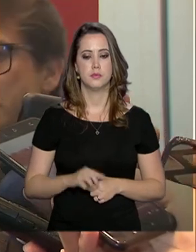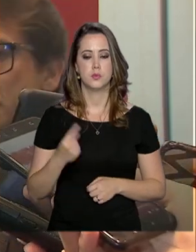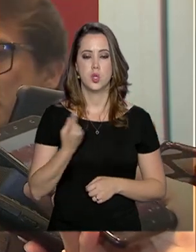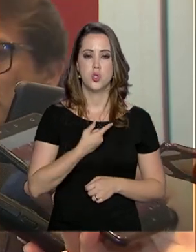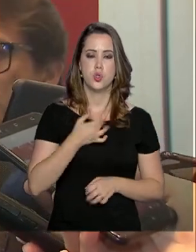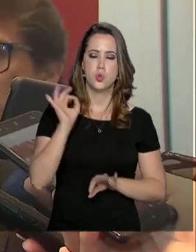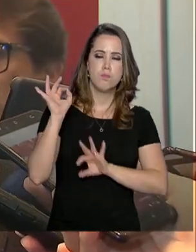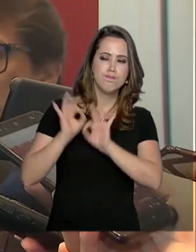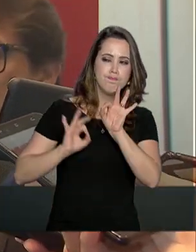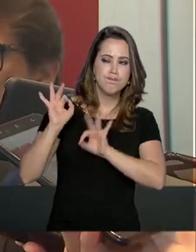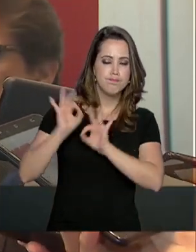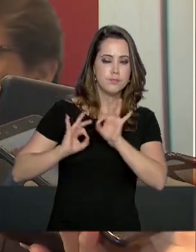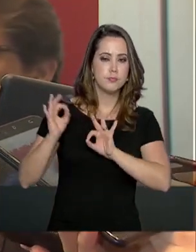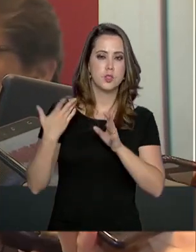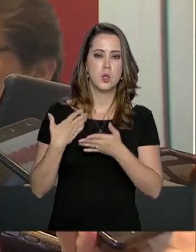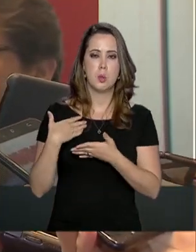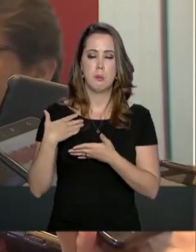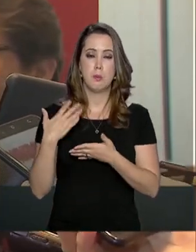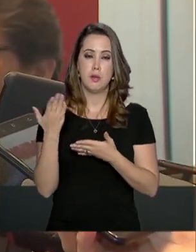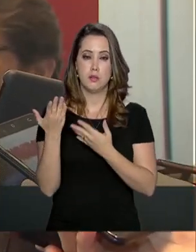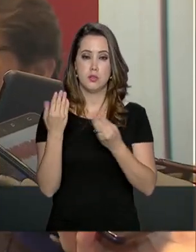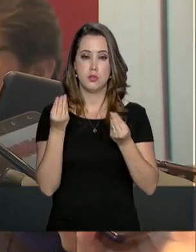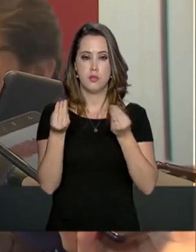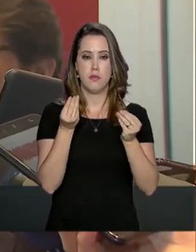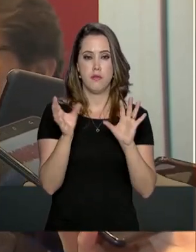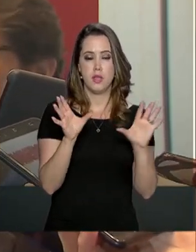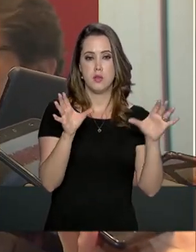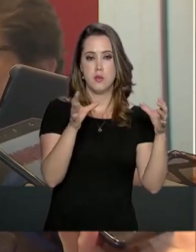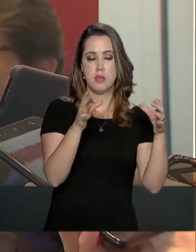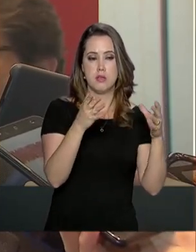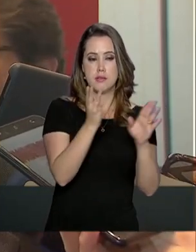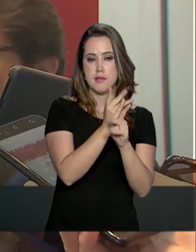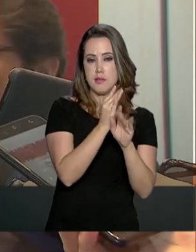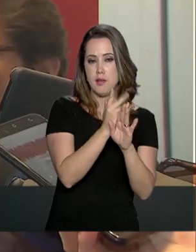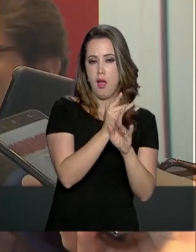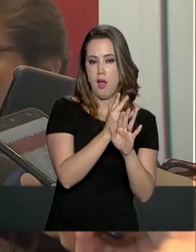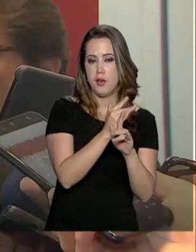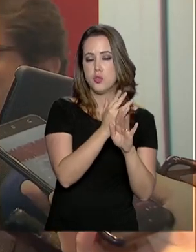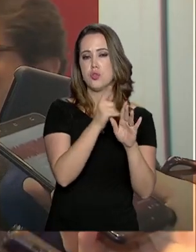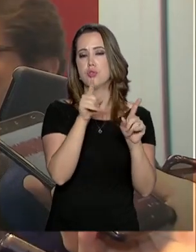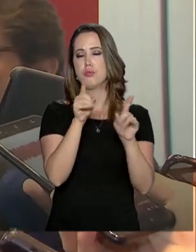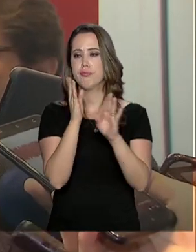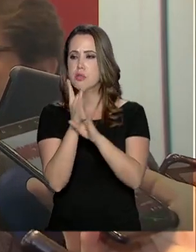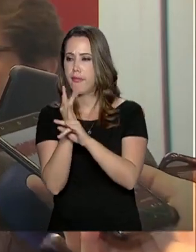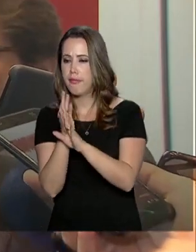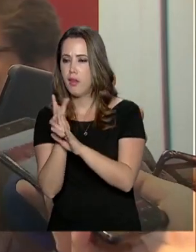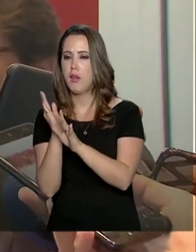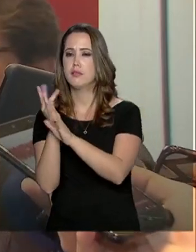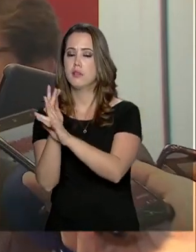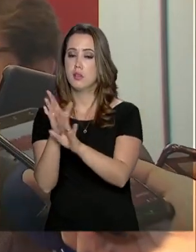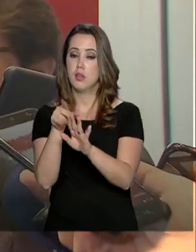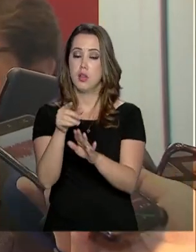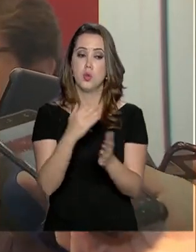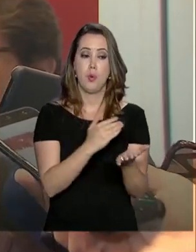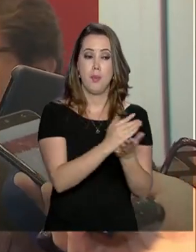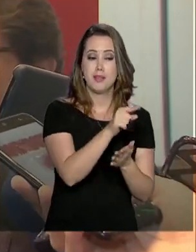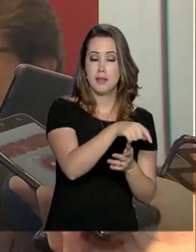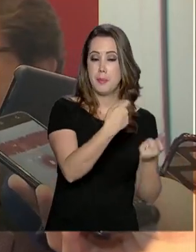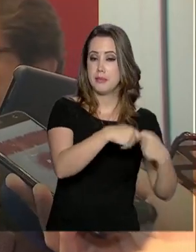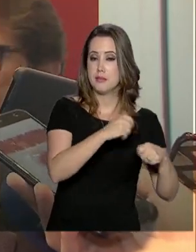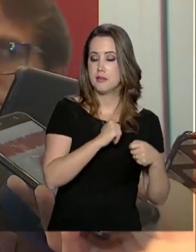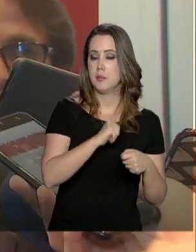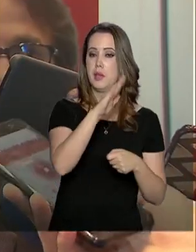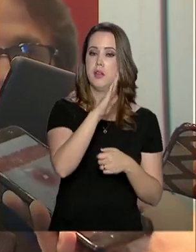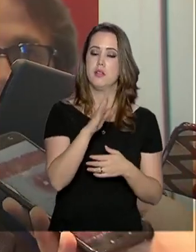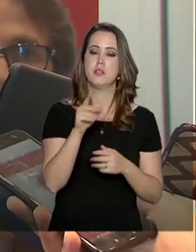dimensionando, dividindo as cidades em críticas, semicríticas, e cidades já estabelecidas, começar pelas críticas